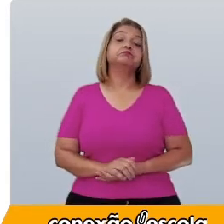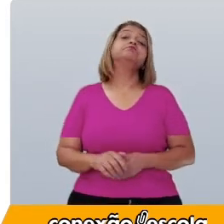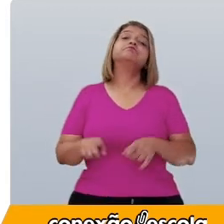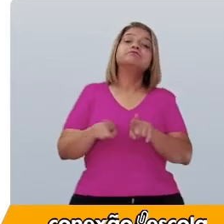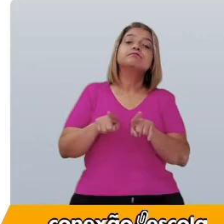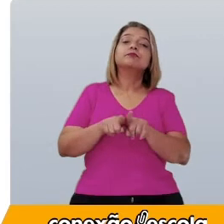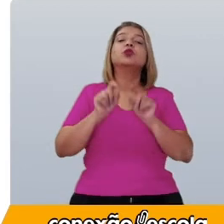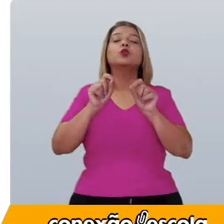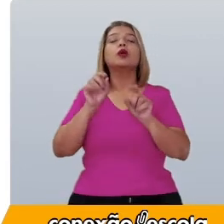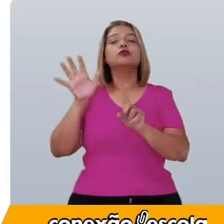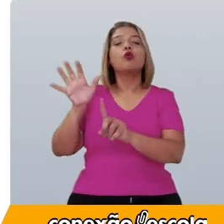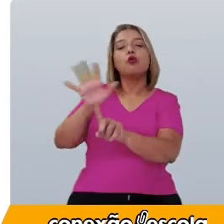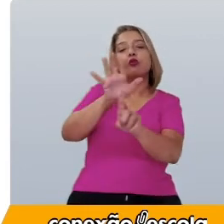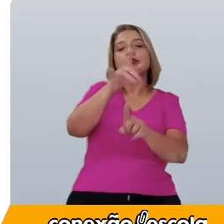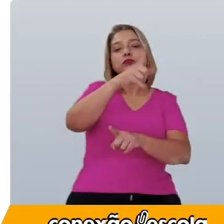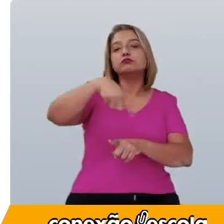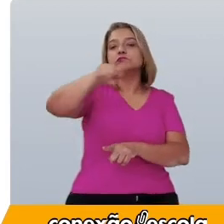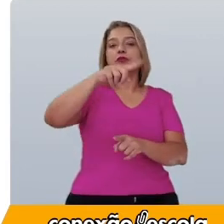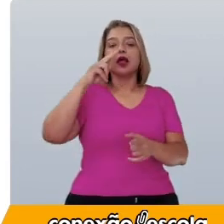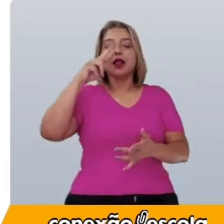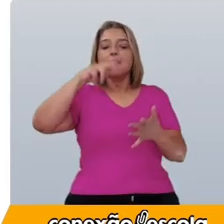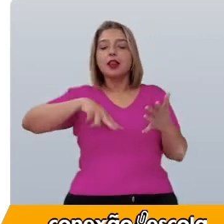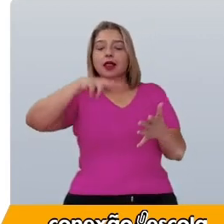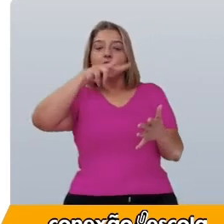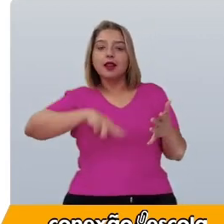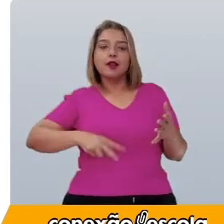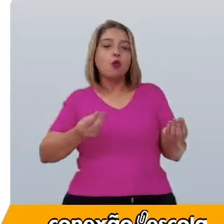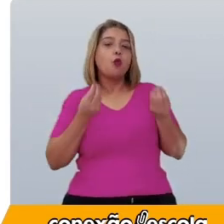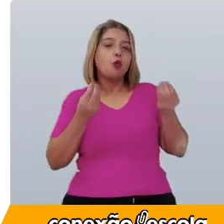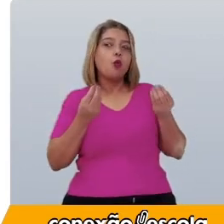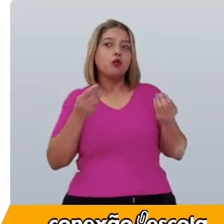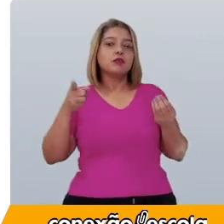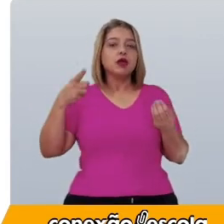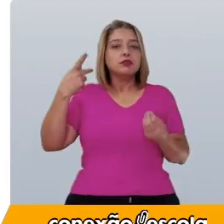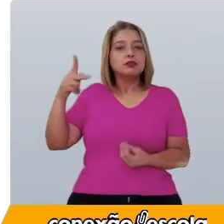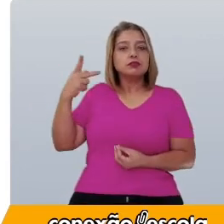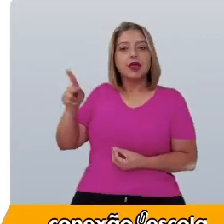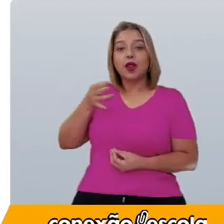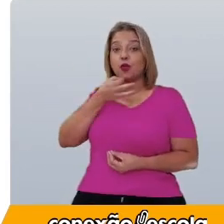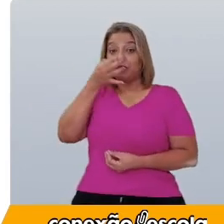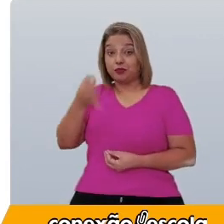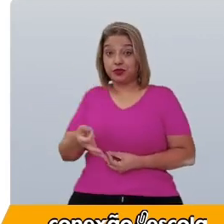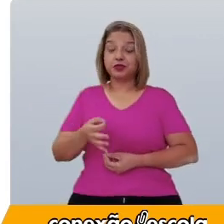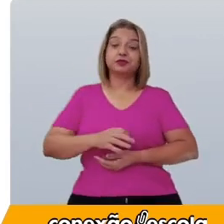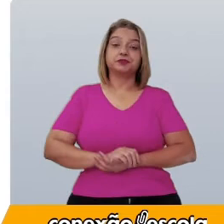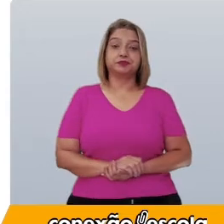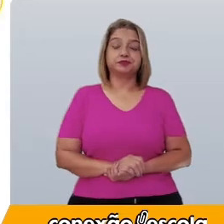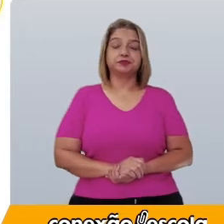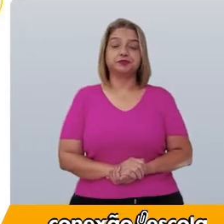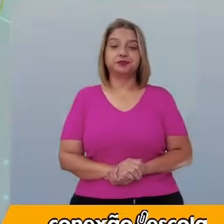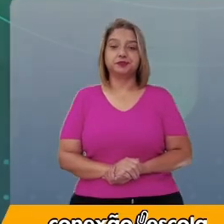tentando convencer o leitor sobre a pertinência da análise.